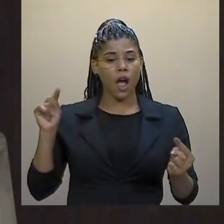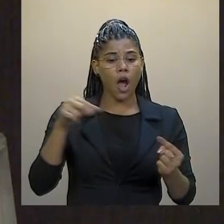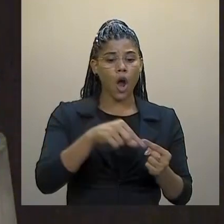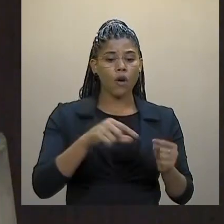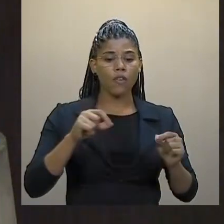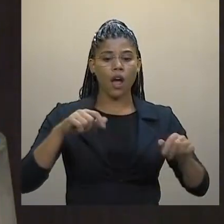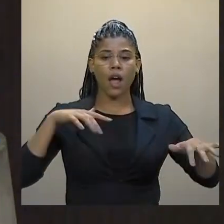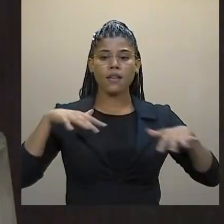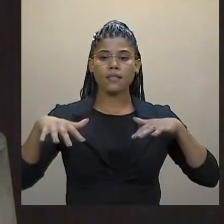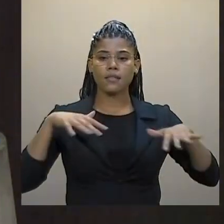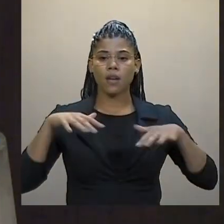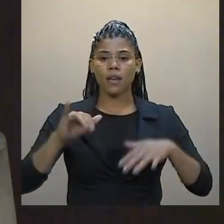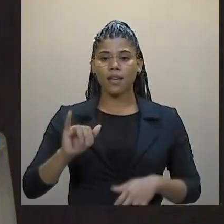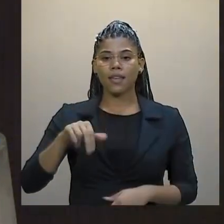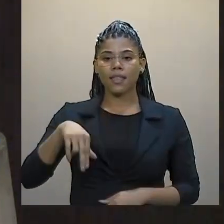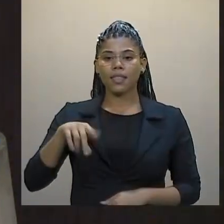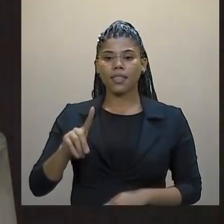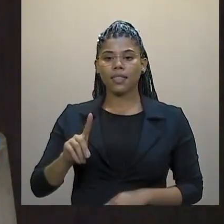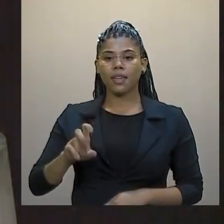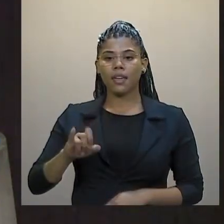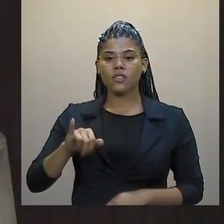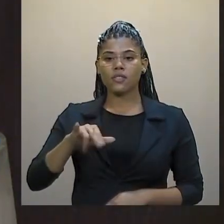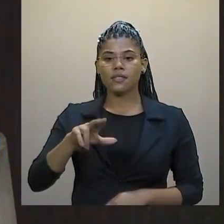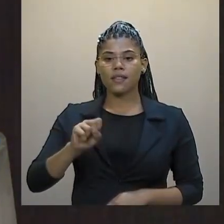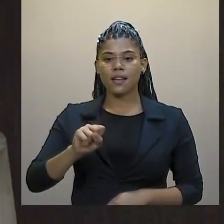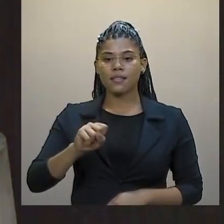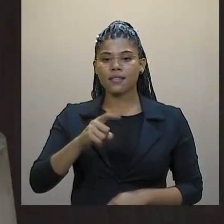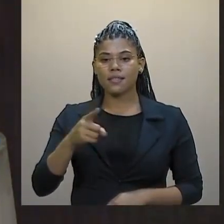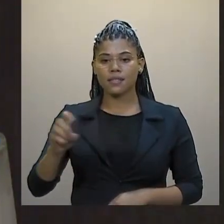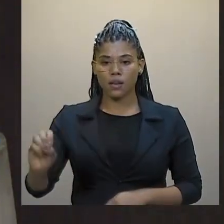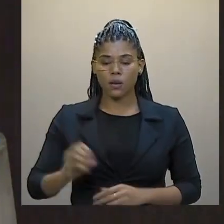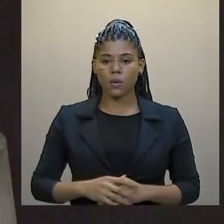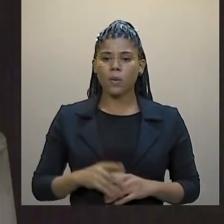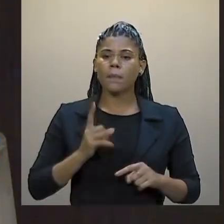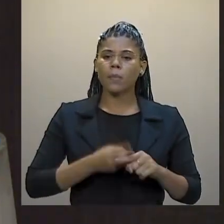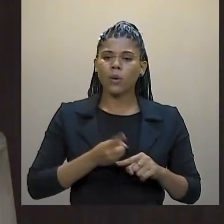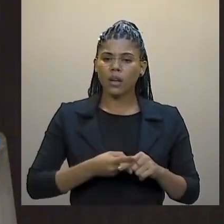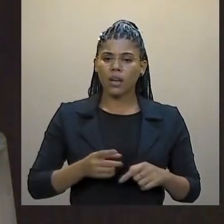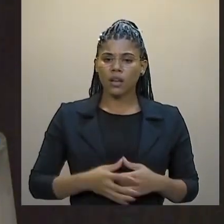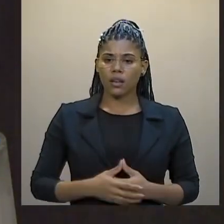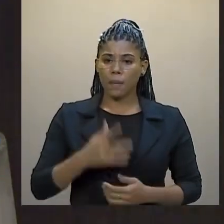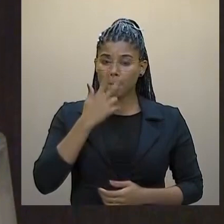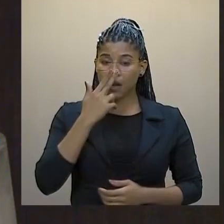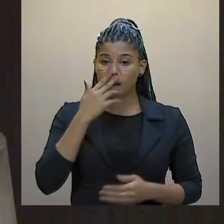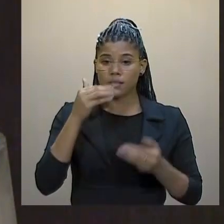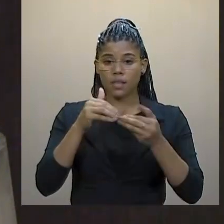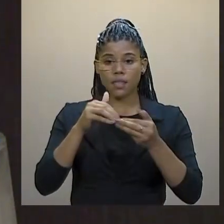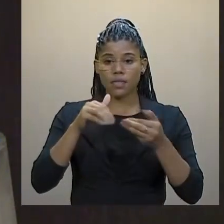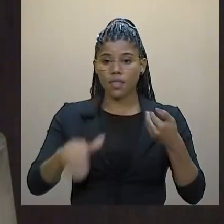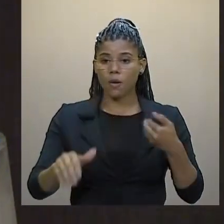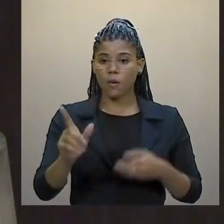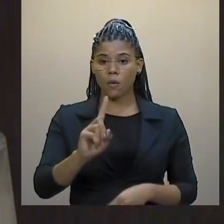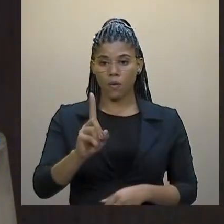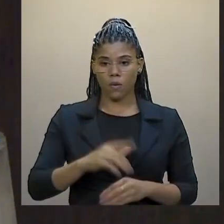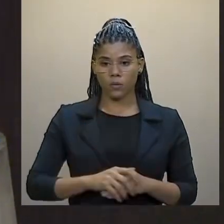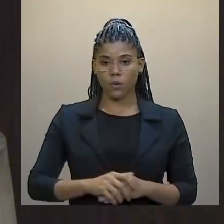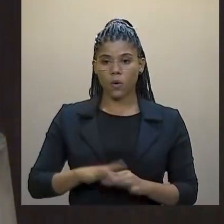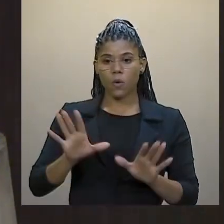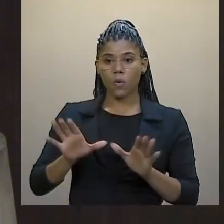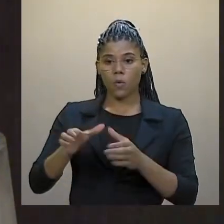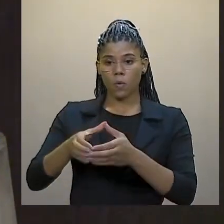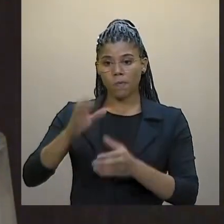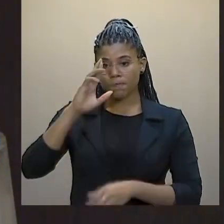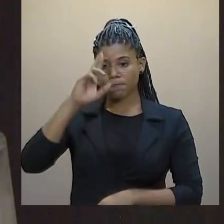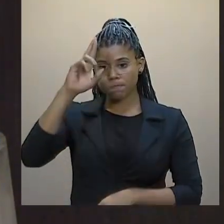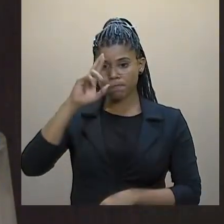indenização. Tudo isso porque ousaram discordar da direção daquela faculdade,